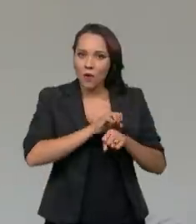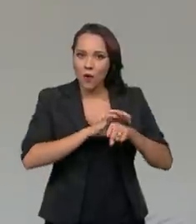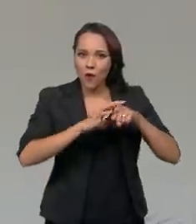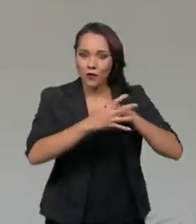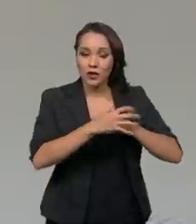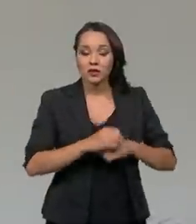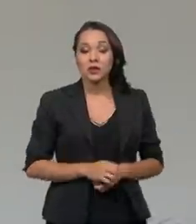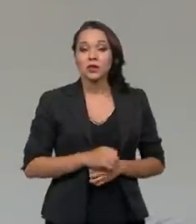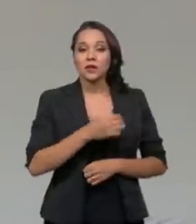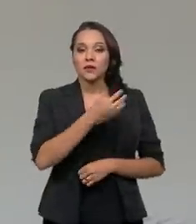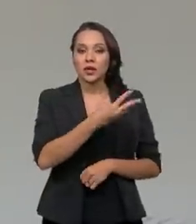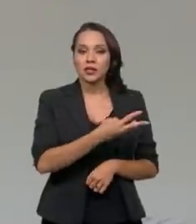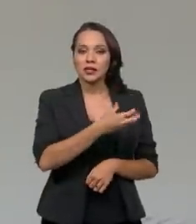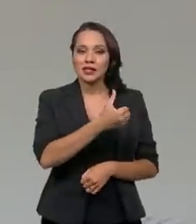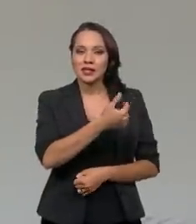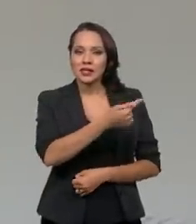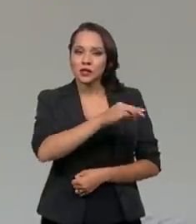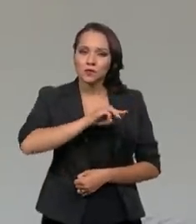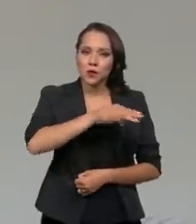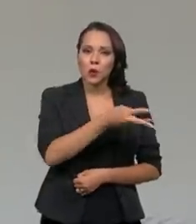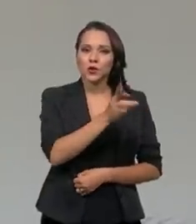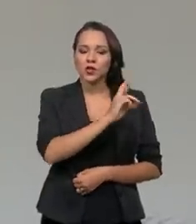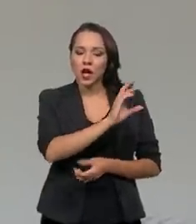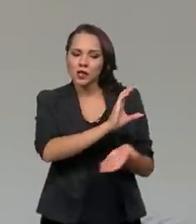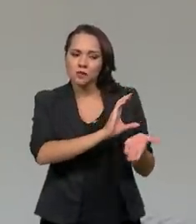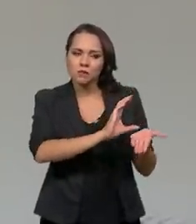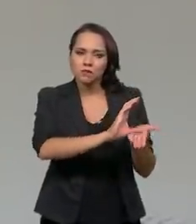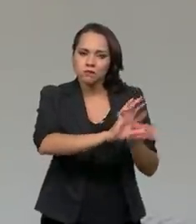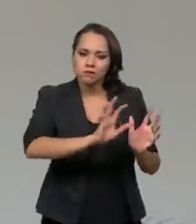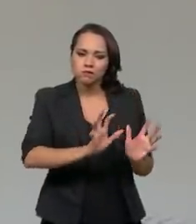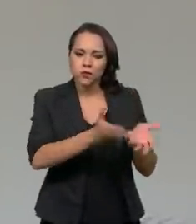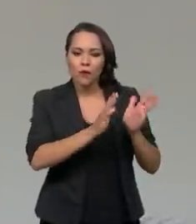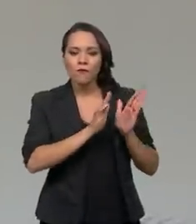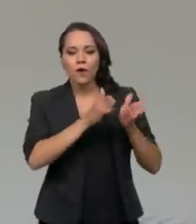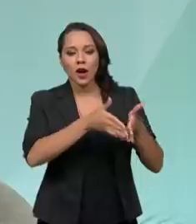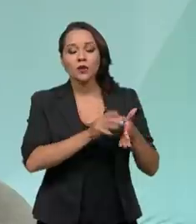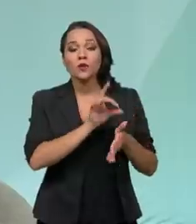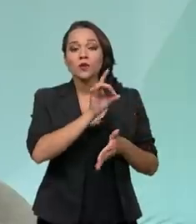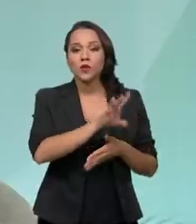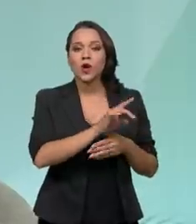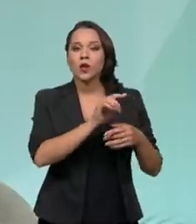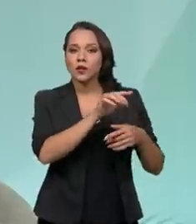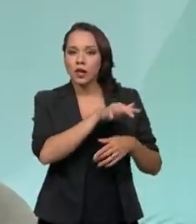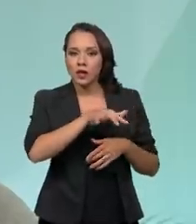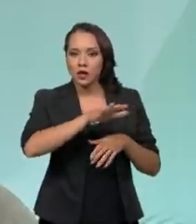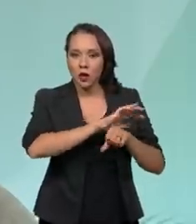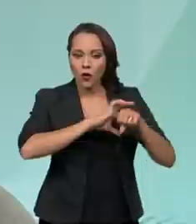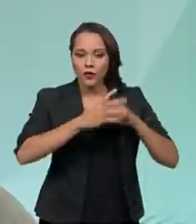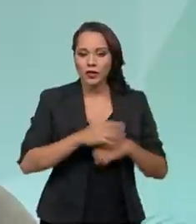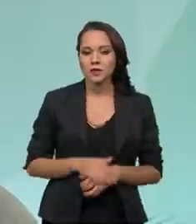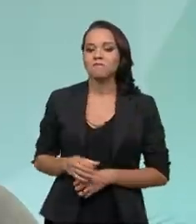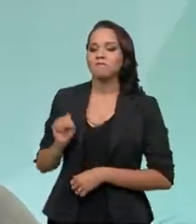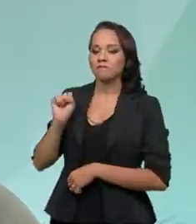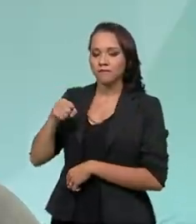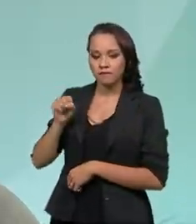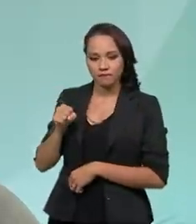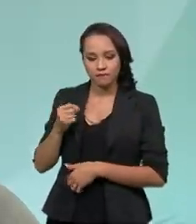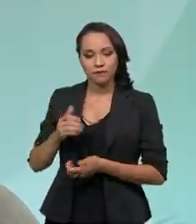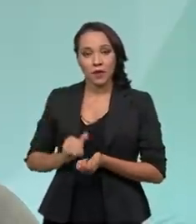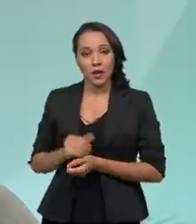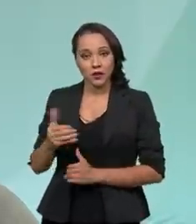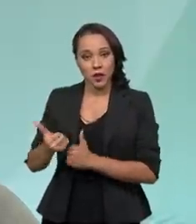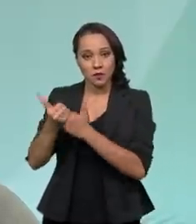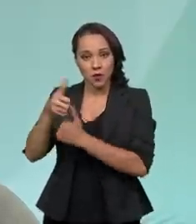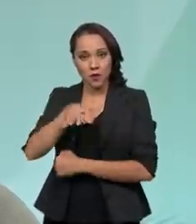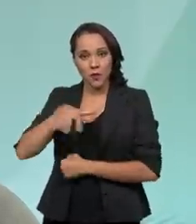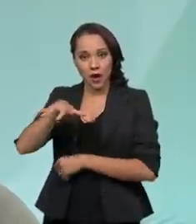Foram 317 milhões de reais empenhados especificamente nesse ponto, presidente? Isso, para o esforço de apoio à